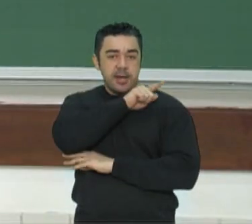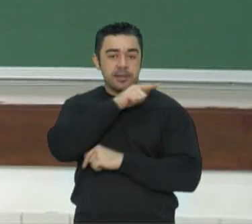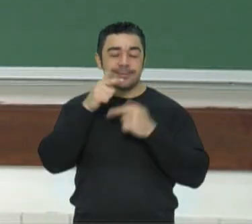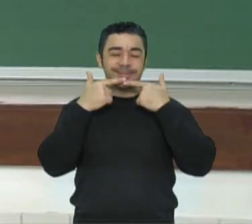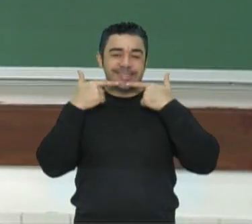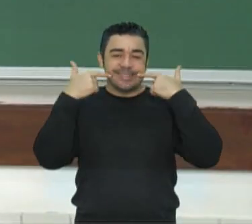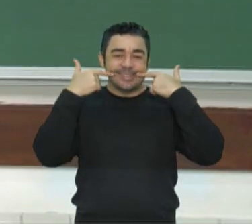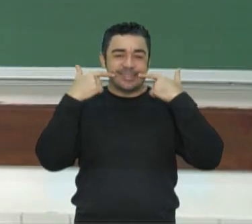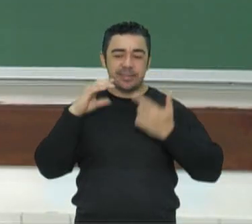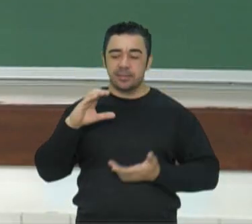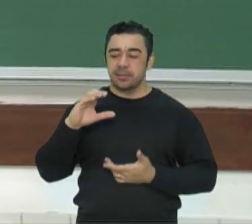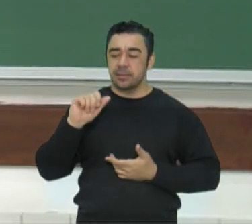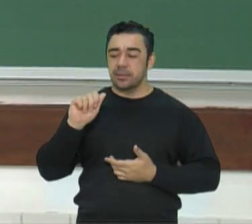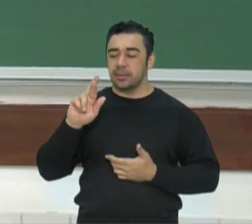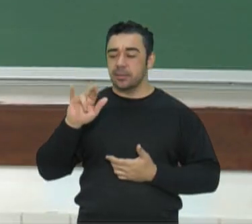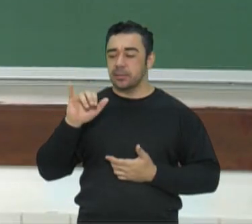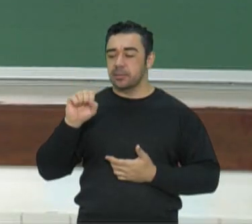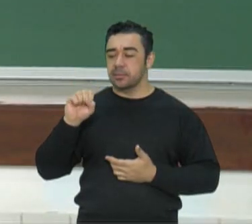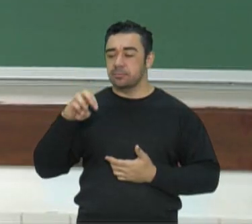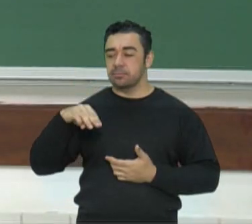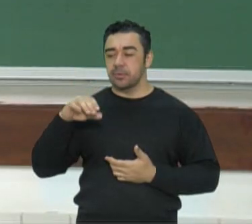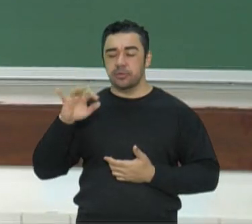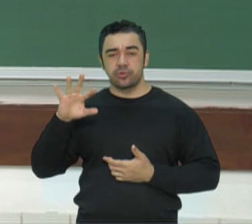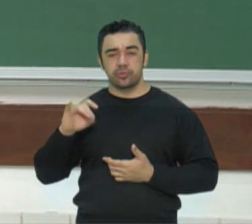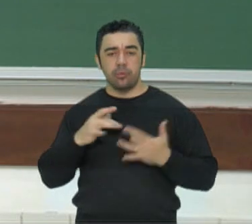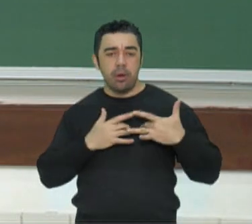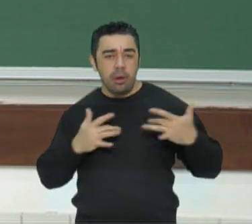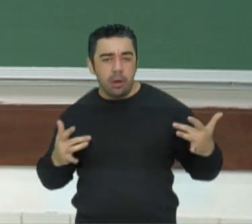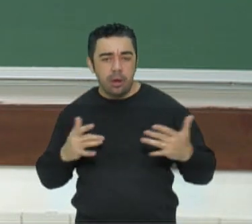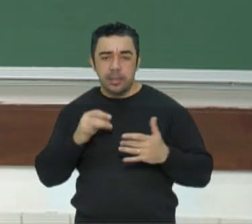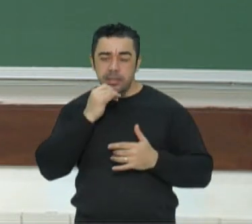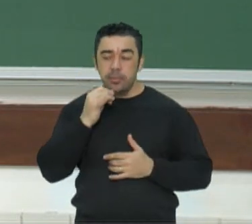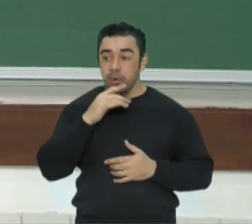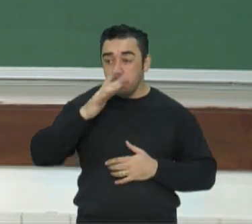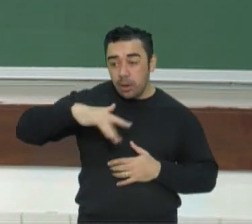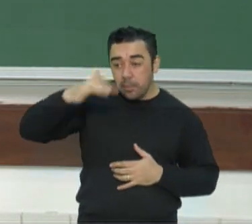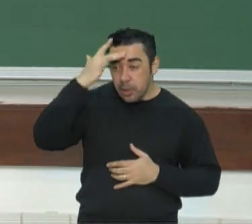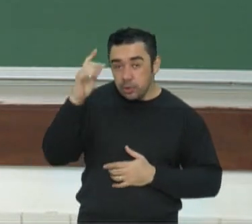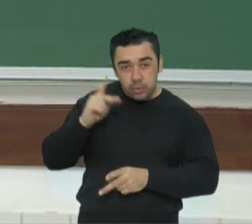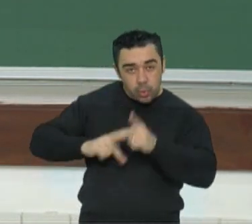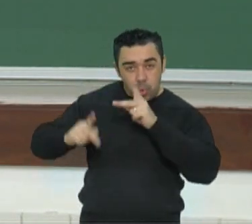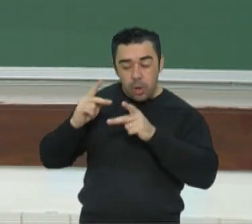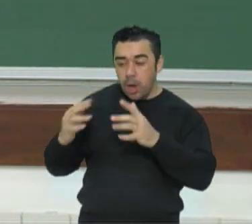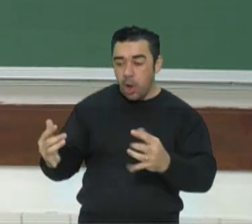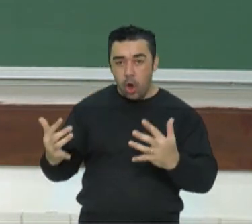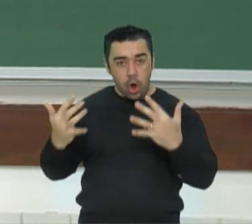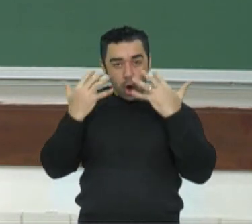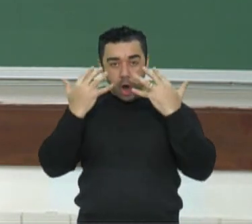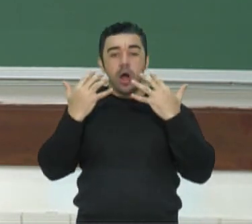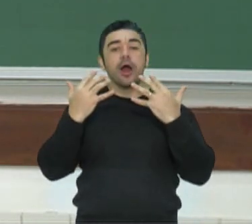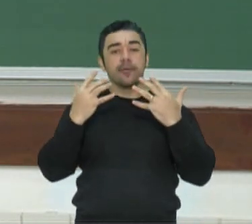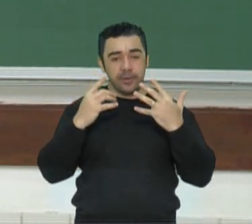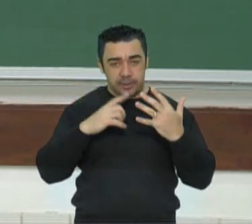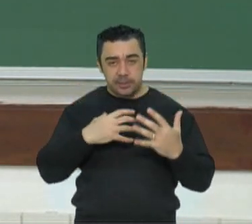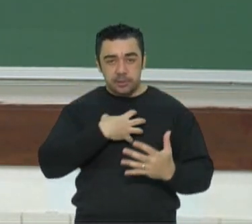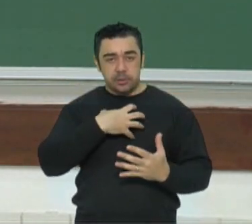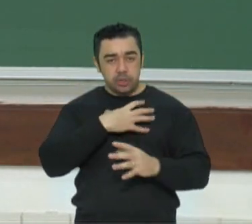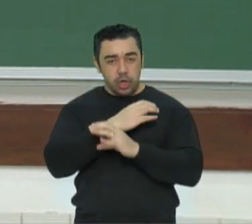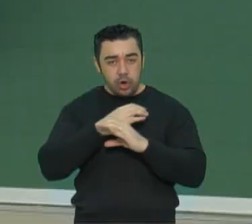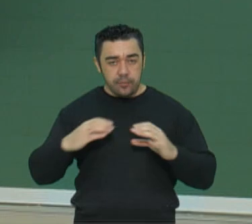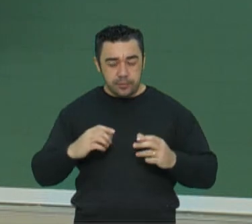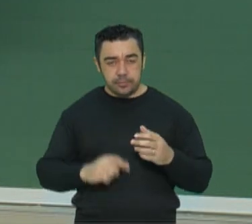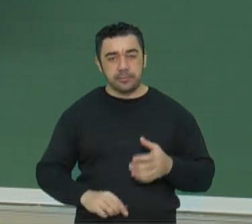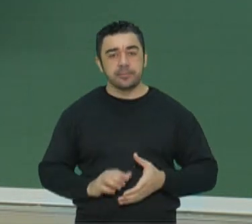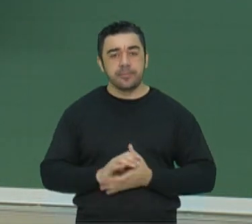ideias se o líder não consegue transmitir confiança e atrair o carisma das pessoas para suas ideias. Outra